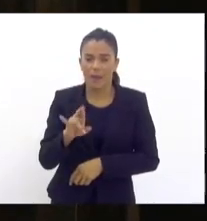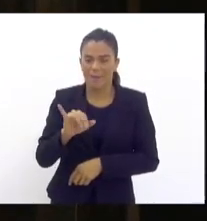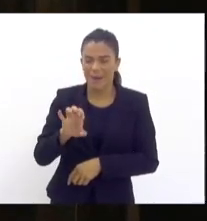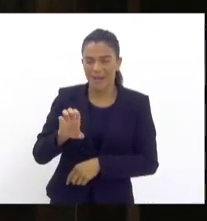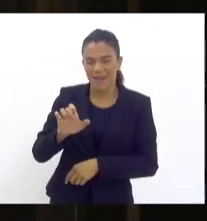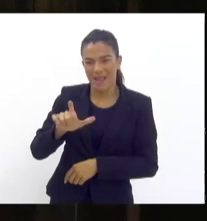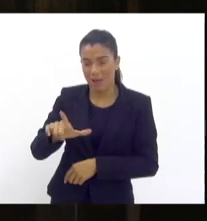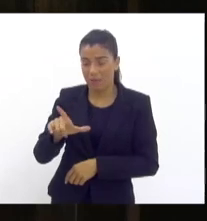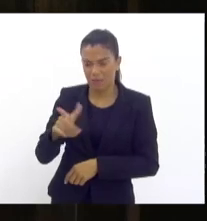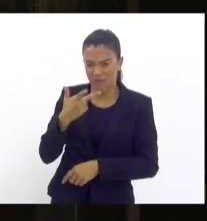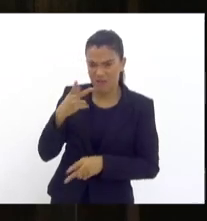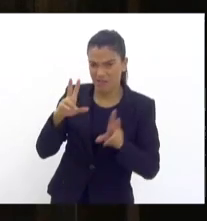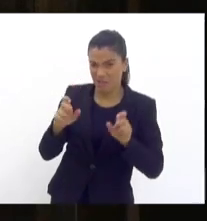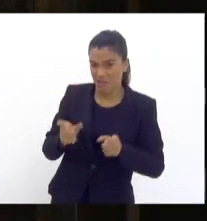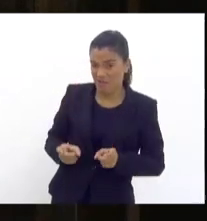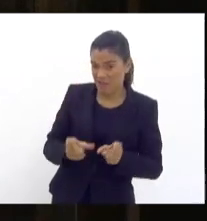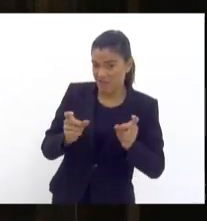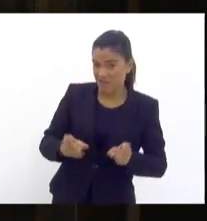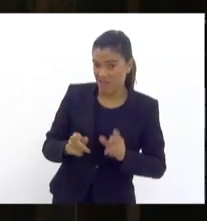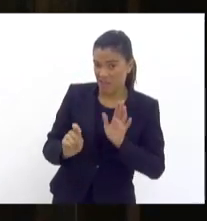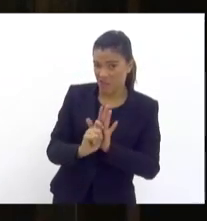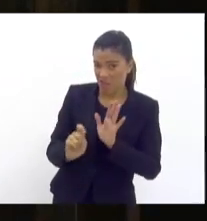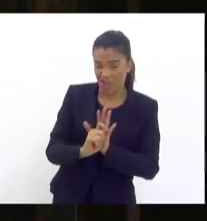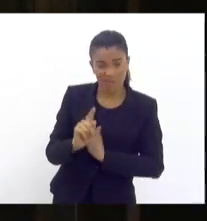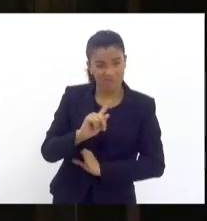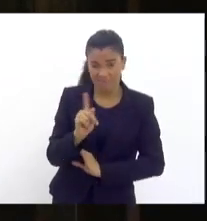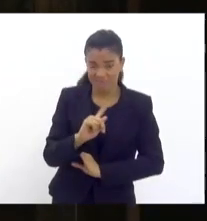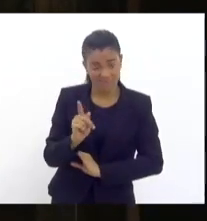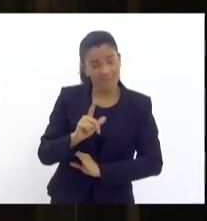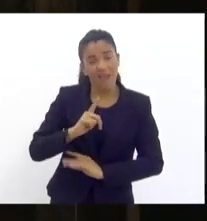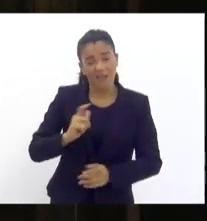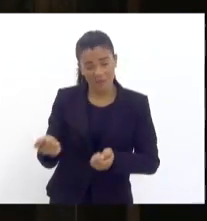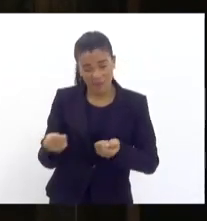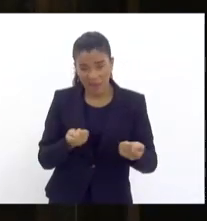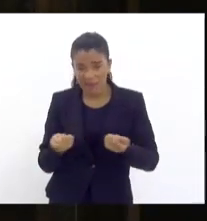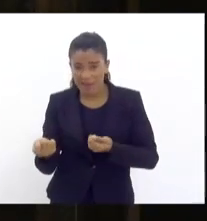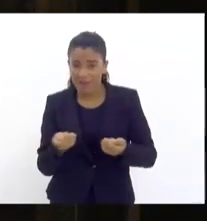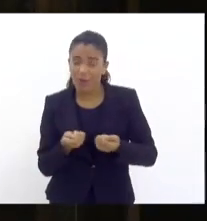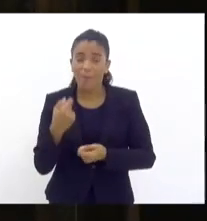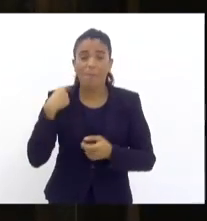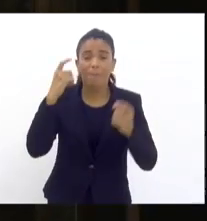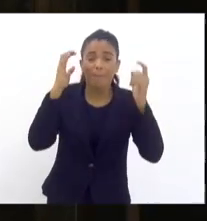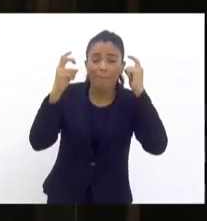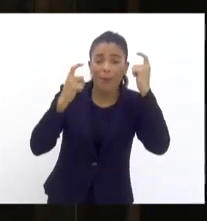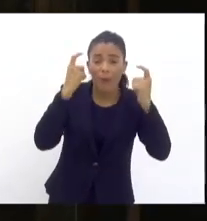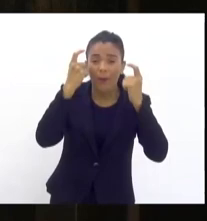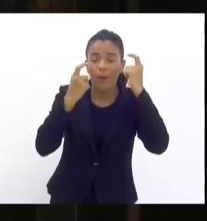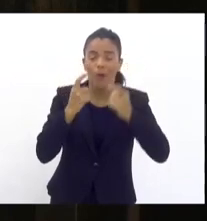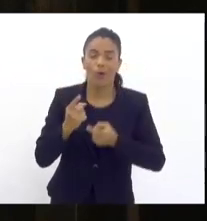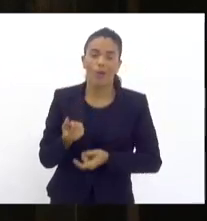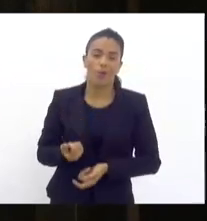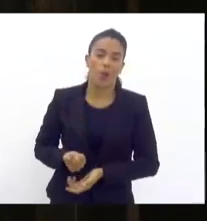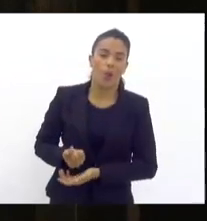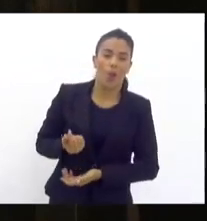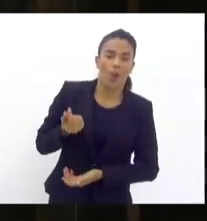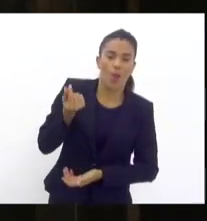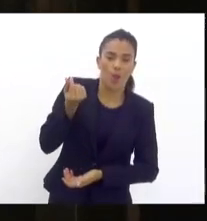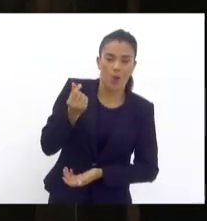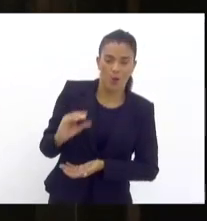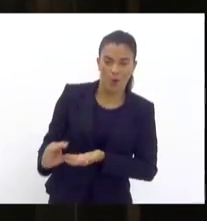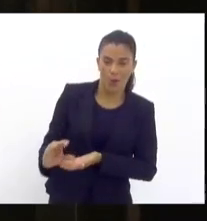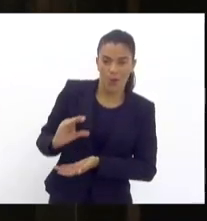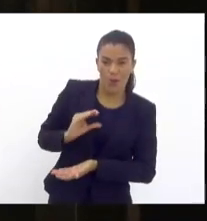Hoje em dia, a organização criminosa opera com viés de lucro, seja qual atividade criminosa for,